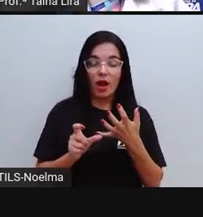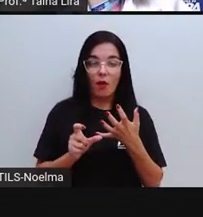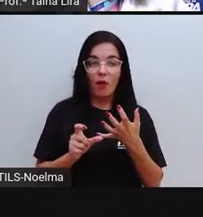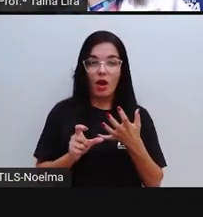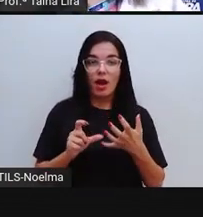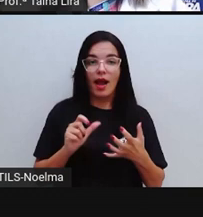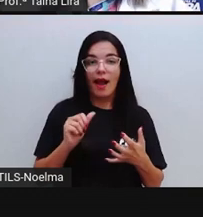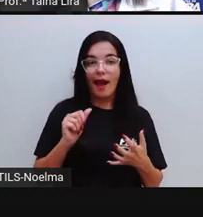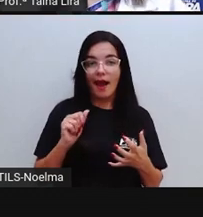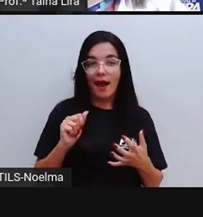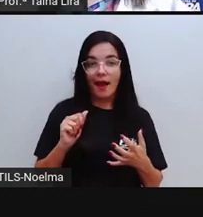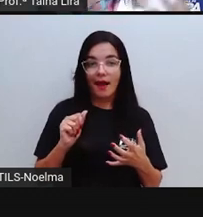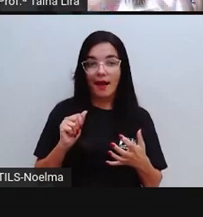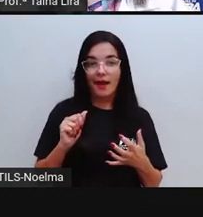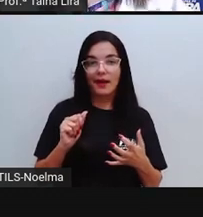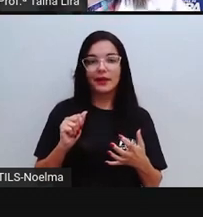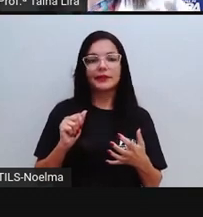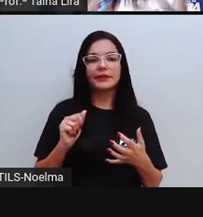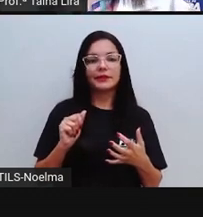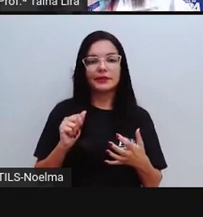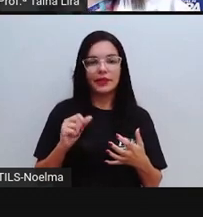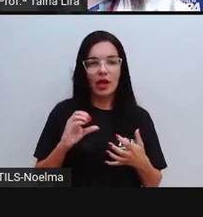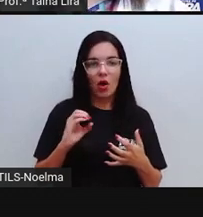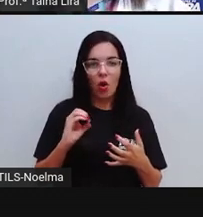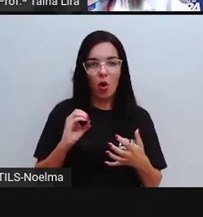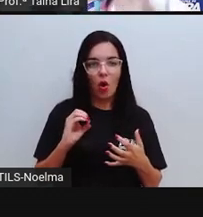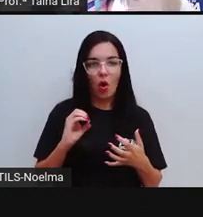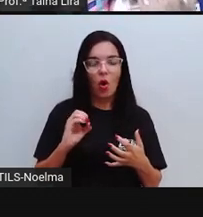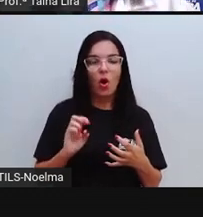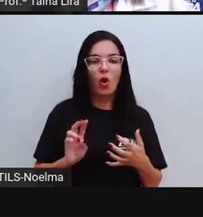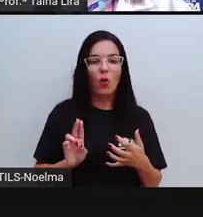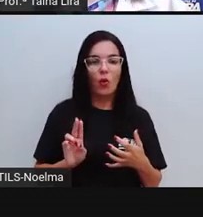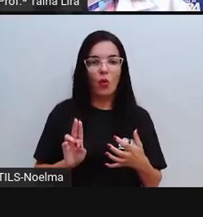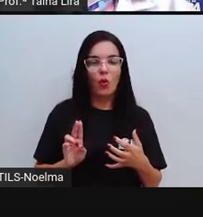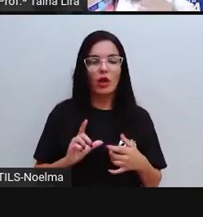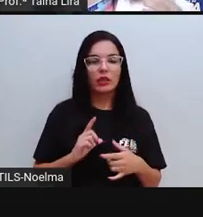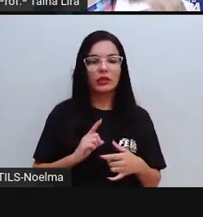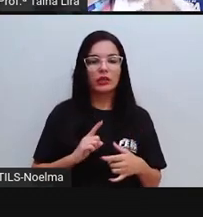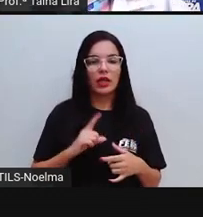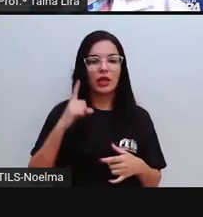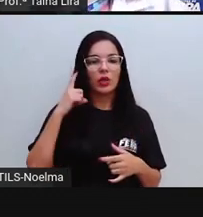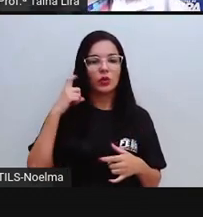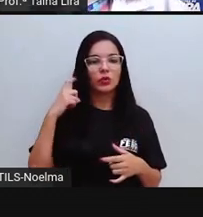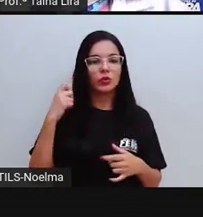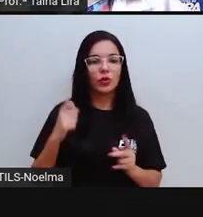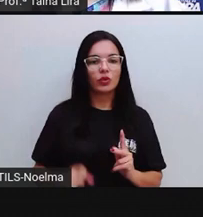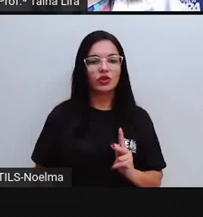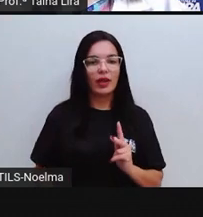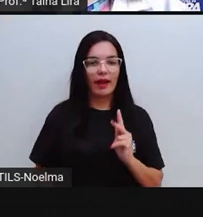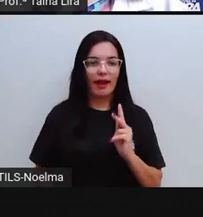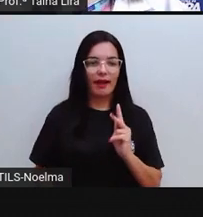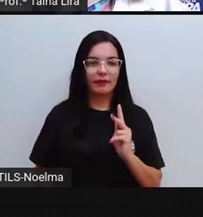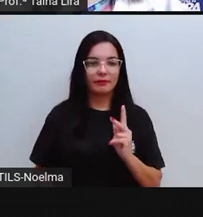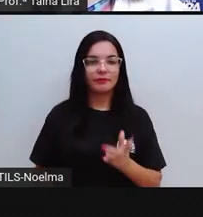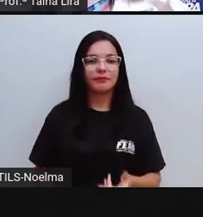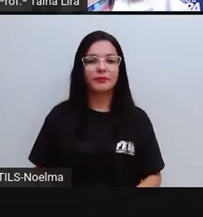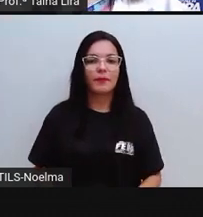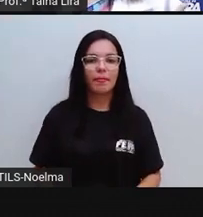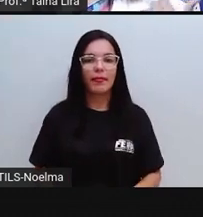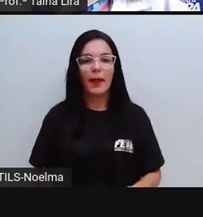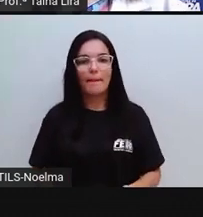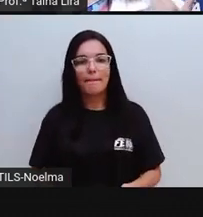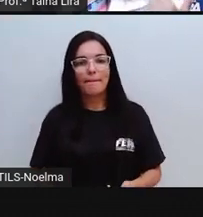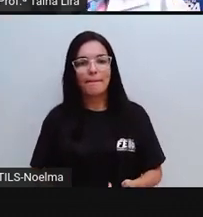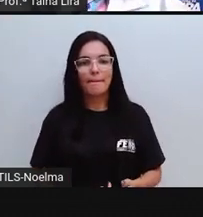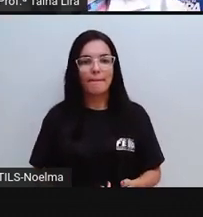sempre vai ter o som de K, tá certo? Bom, Pró, e quando é que ela vai ter, a letra C